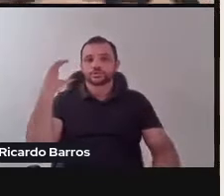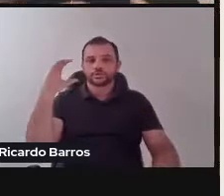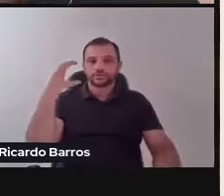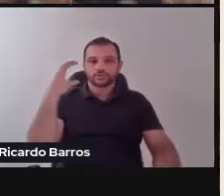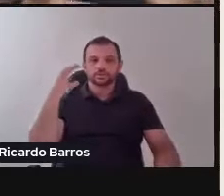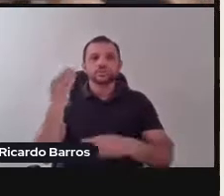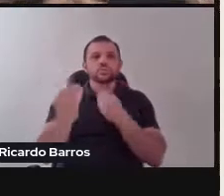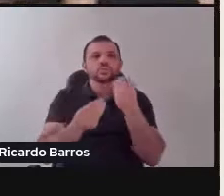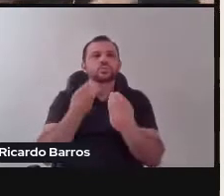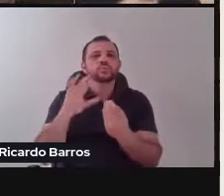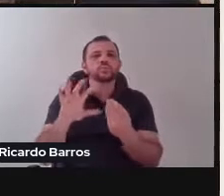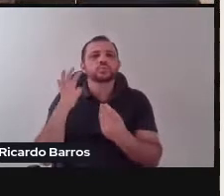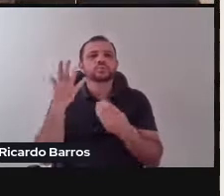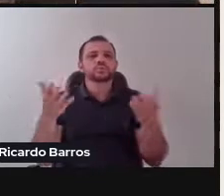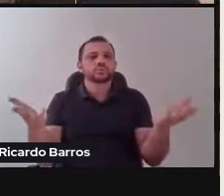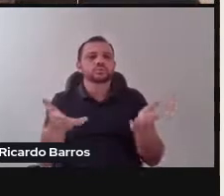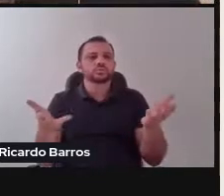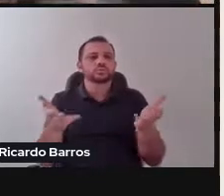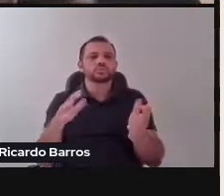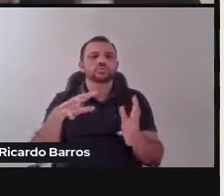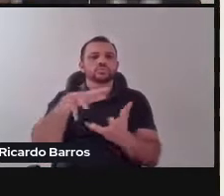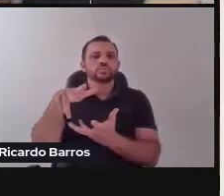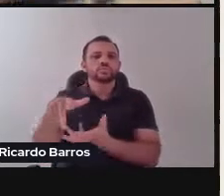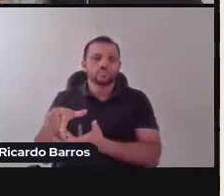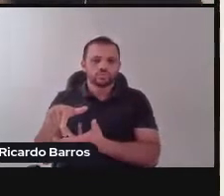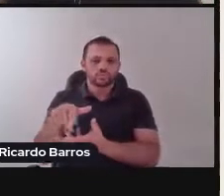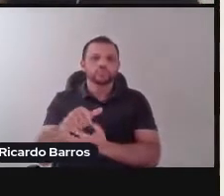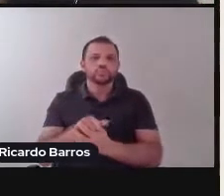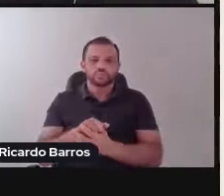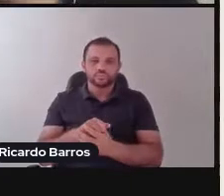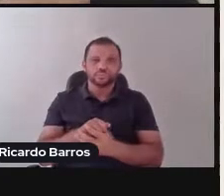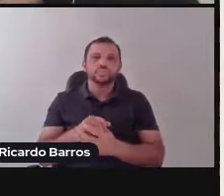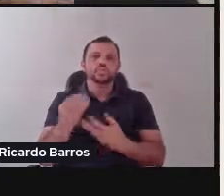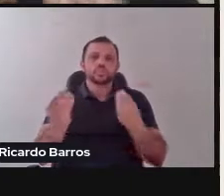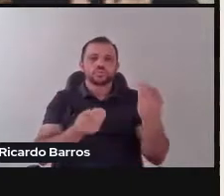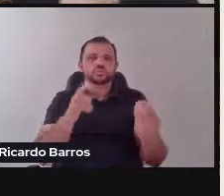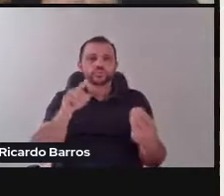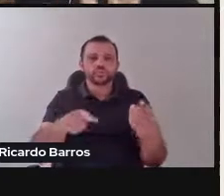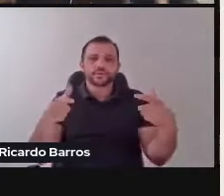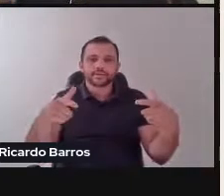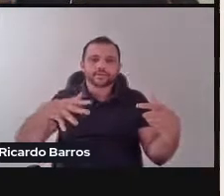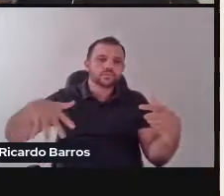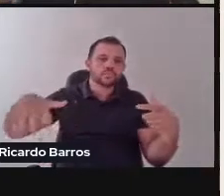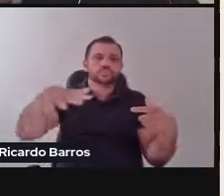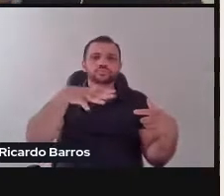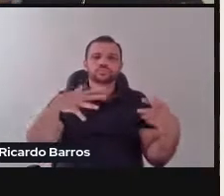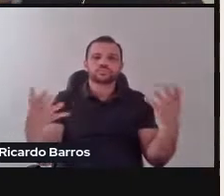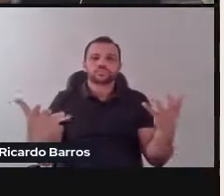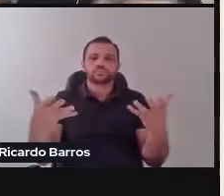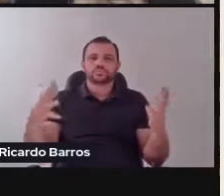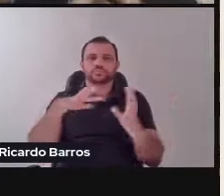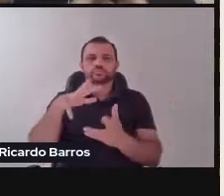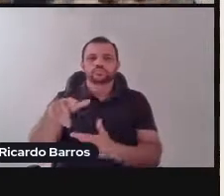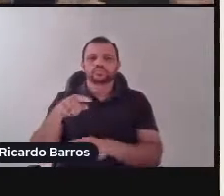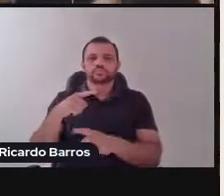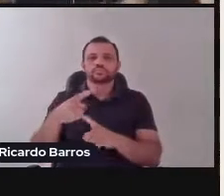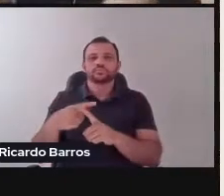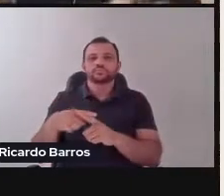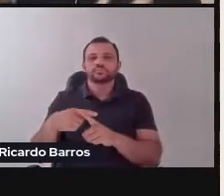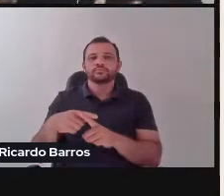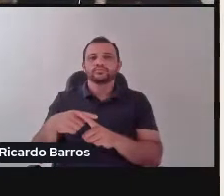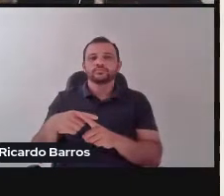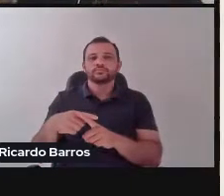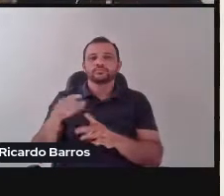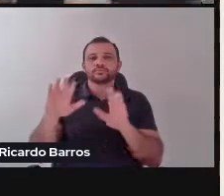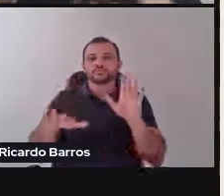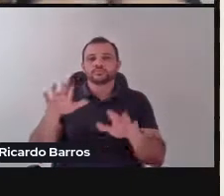cenário internacional ou a ambiência internacional, porque o cenário parece algo do mundo do teatro, né? Por vezes, ele